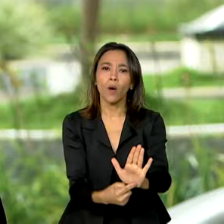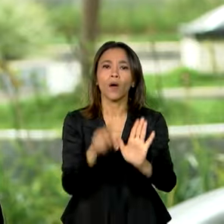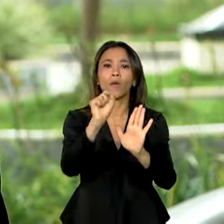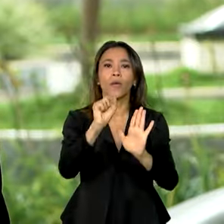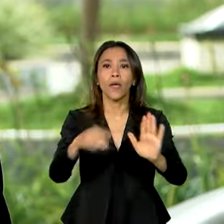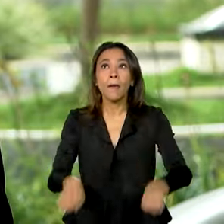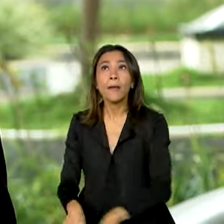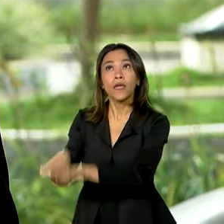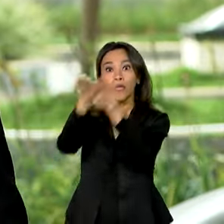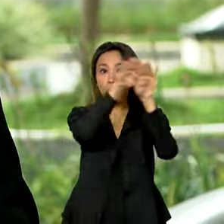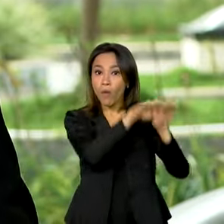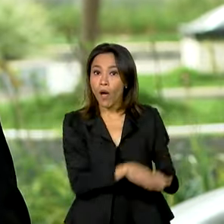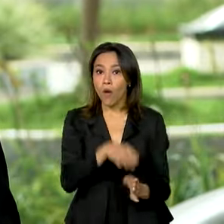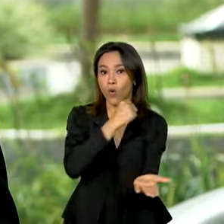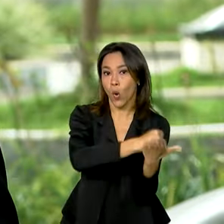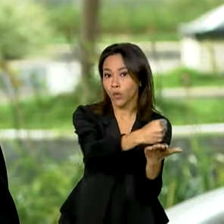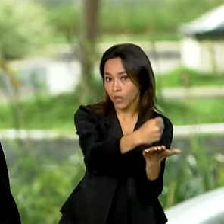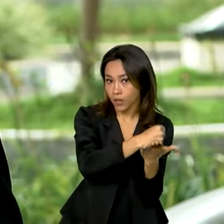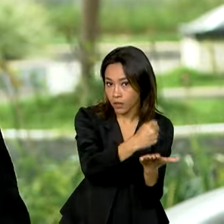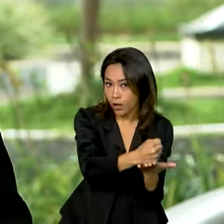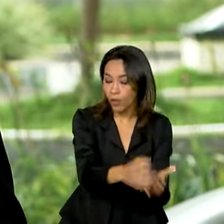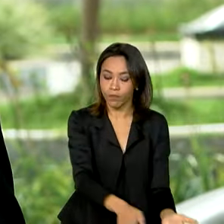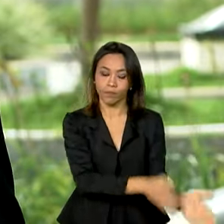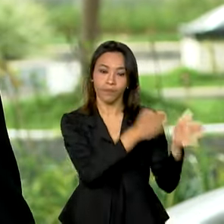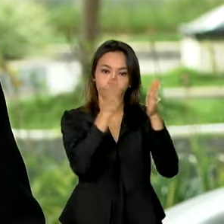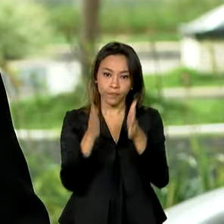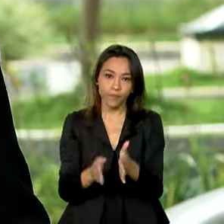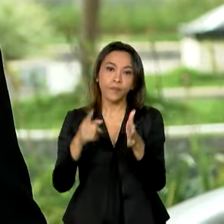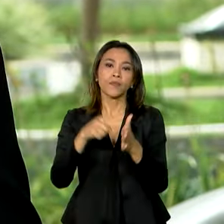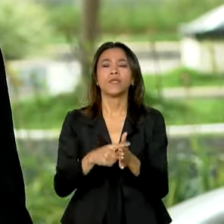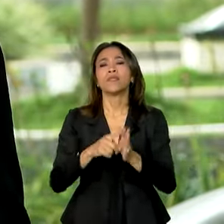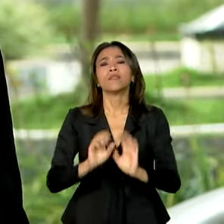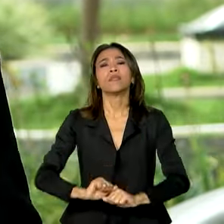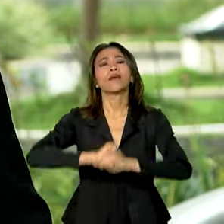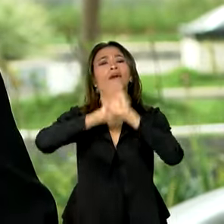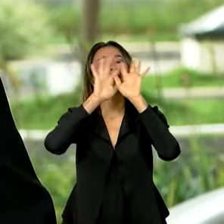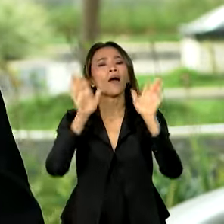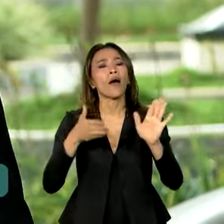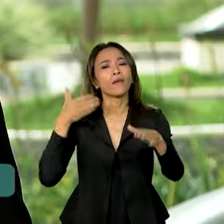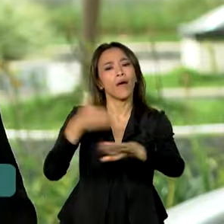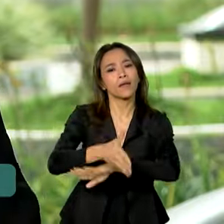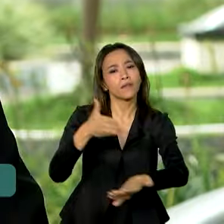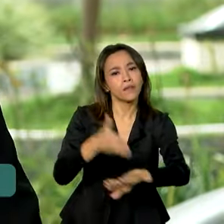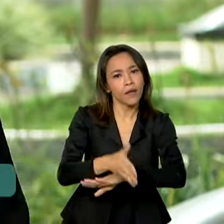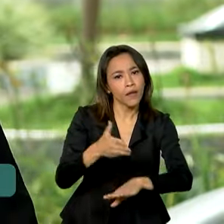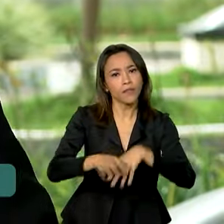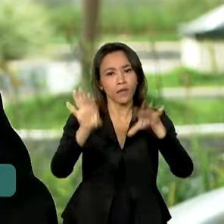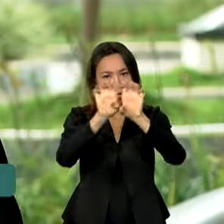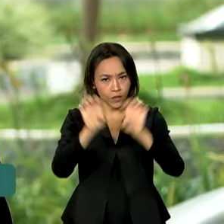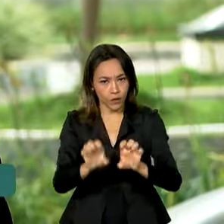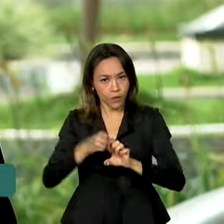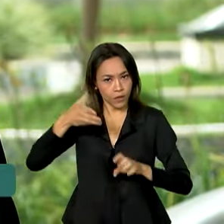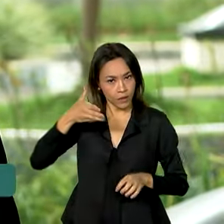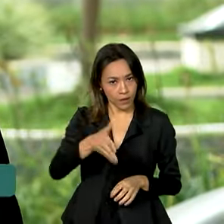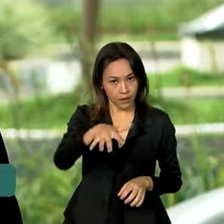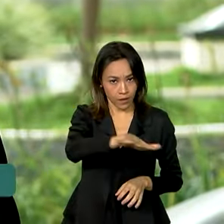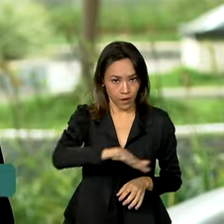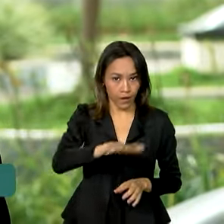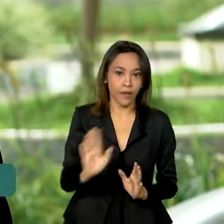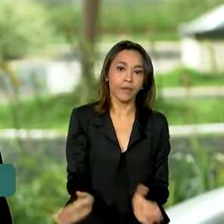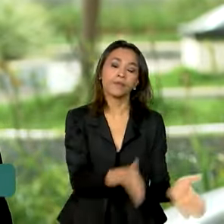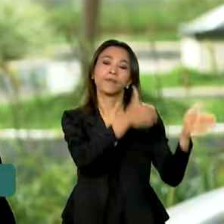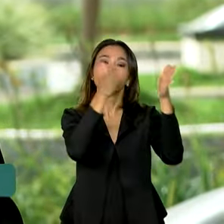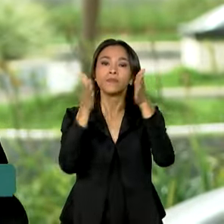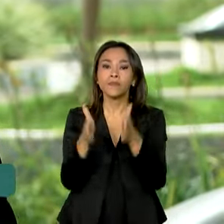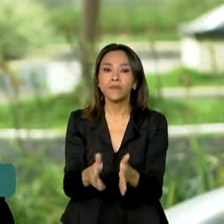dos contratos, a simplificação do acesso às infraestruturas essenciais do setor de gás, a